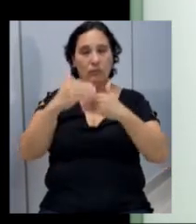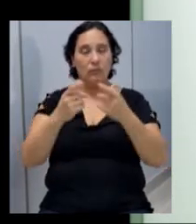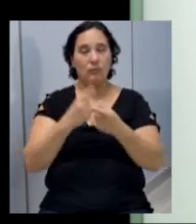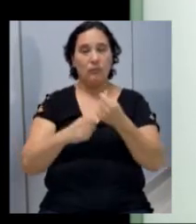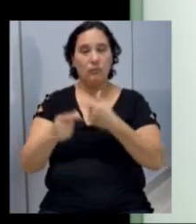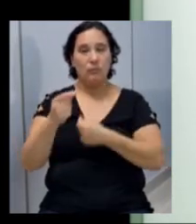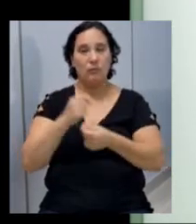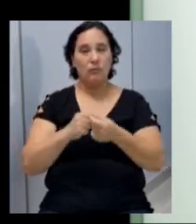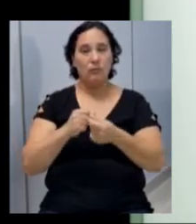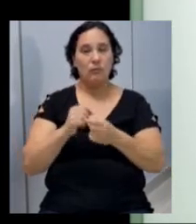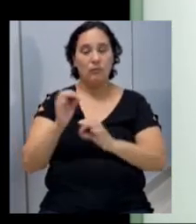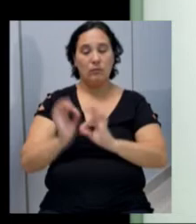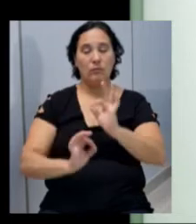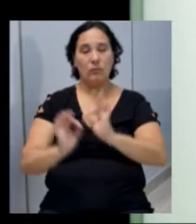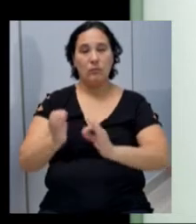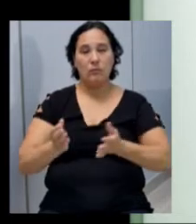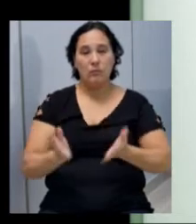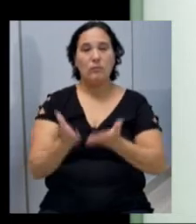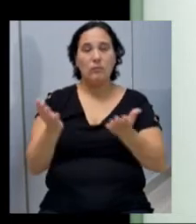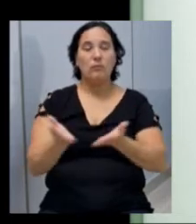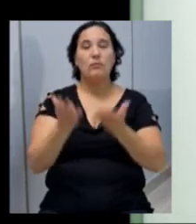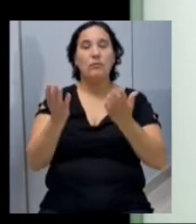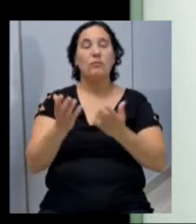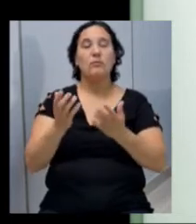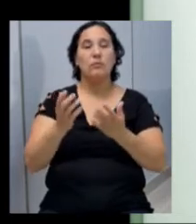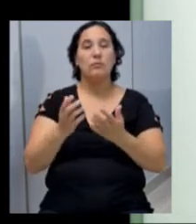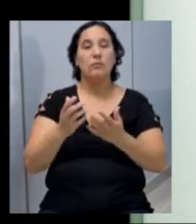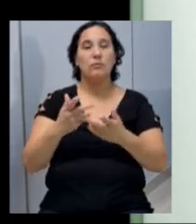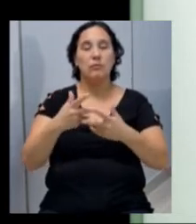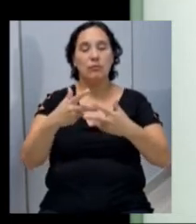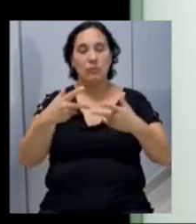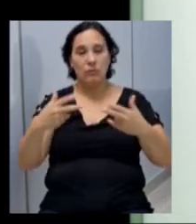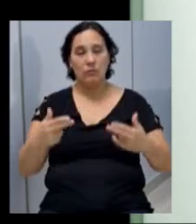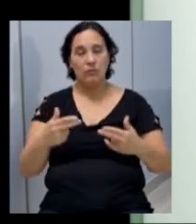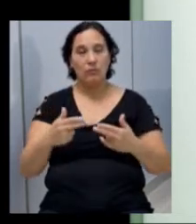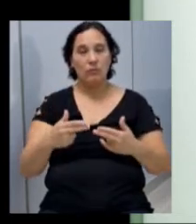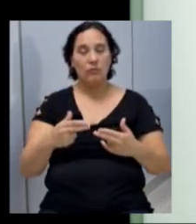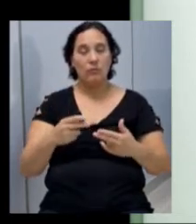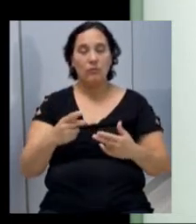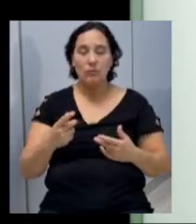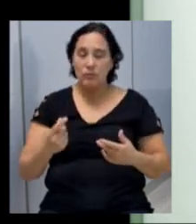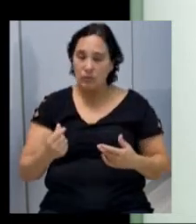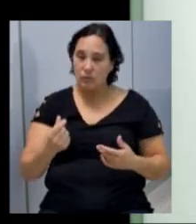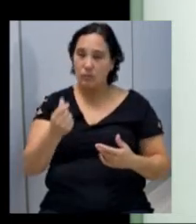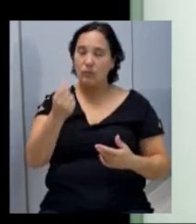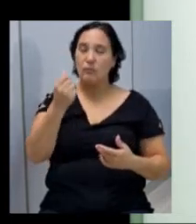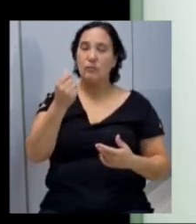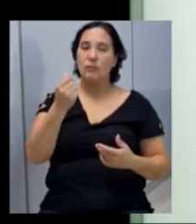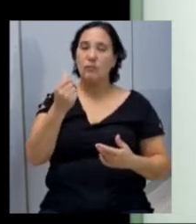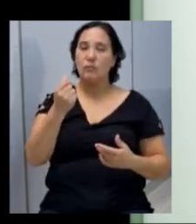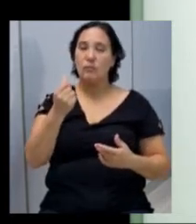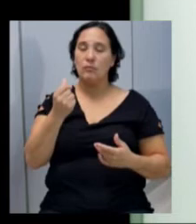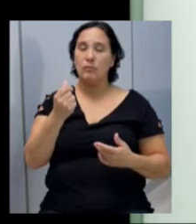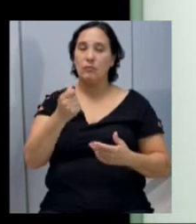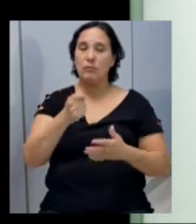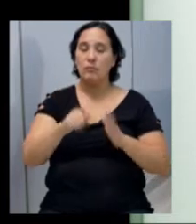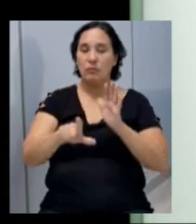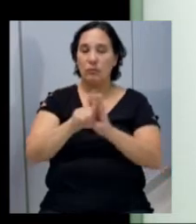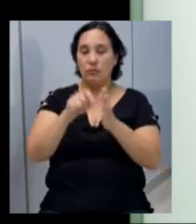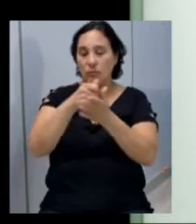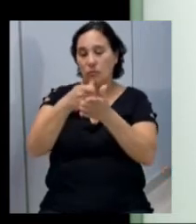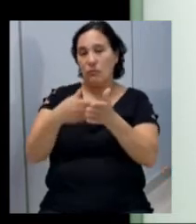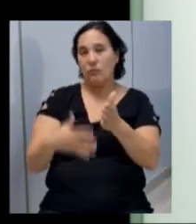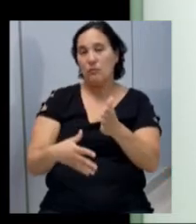Econômico e o programa de incentivo ao turismo. Todos esses valores alocados na Lei de Diretrizes Orçamentárias,